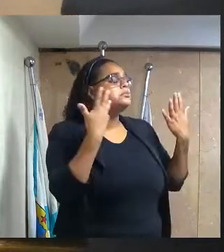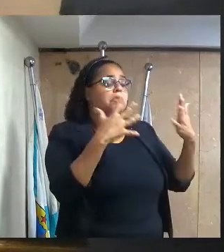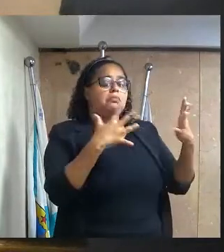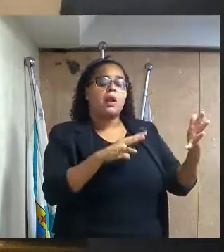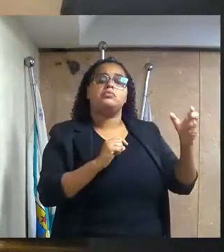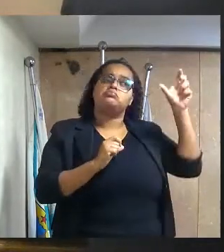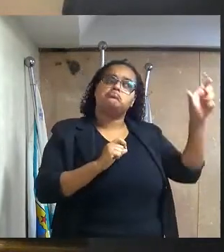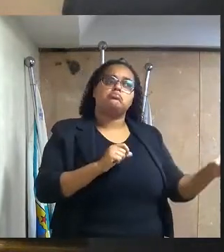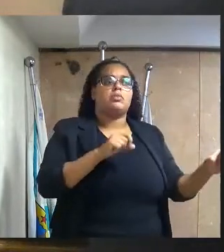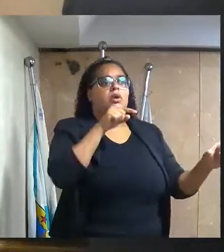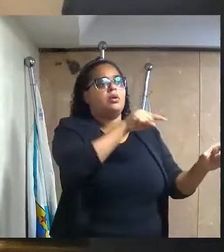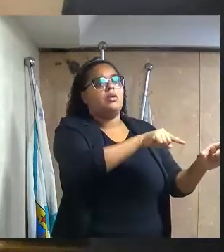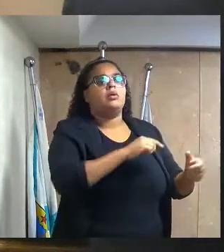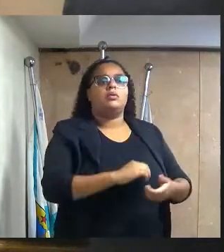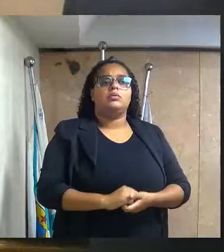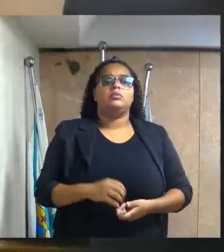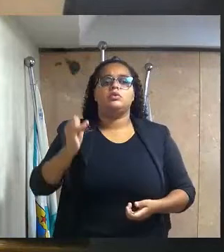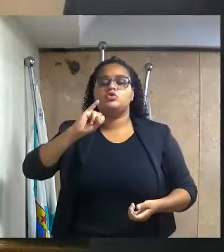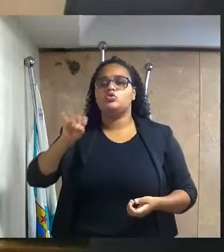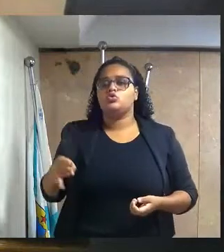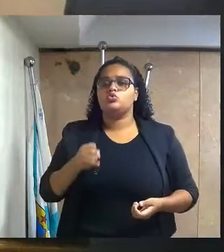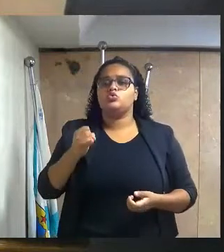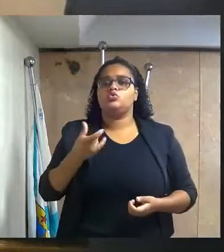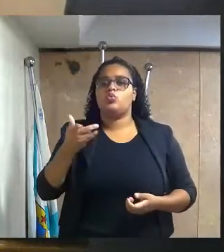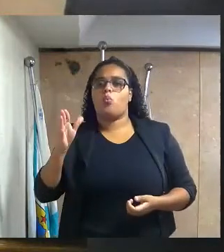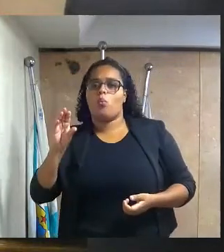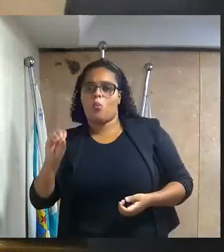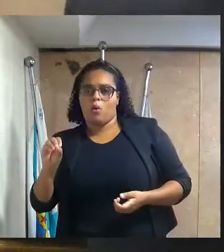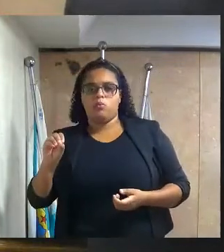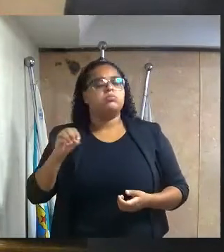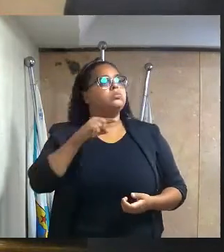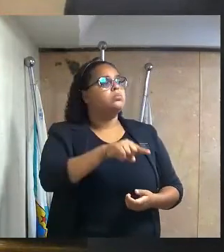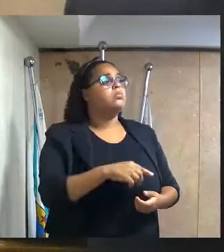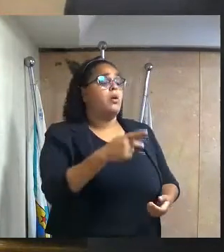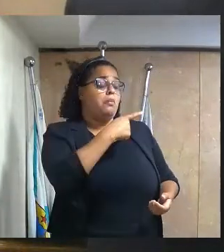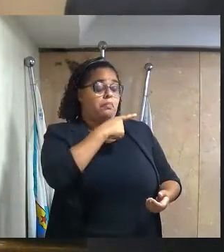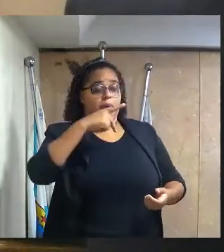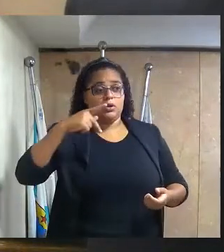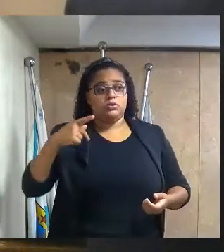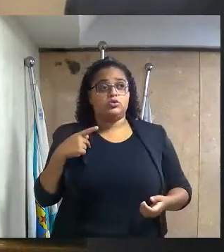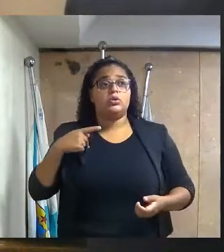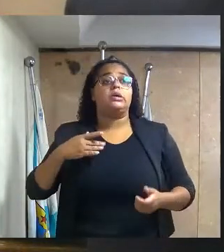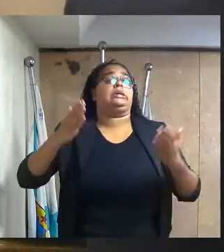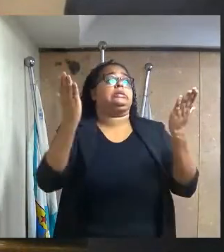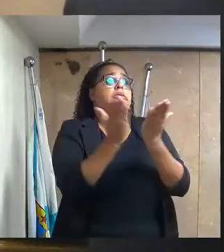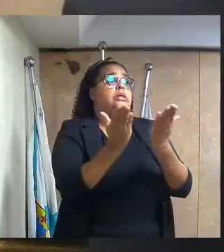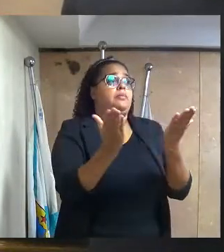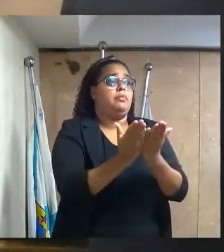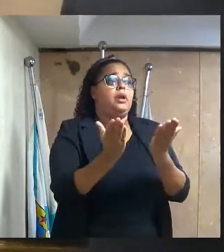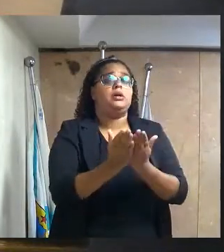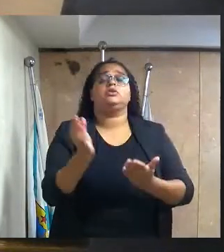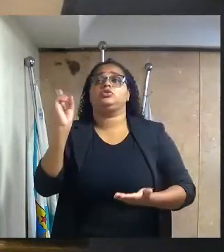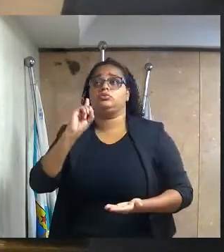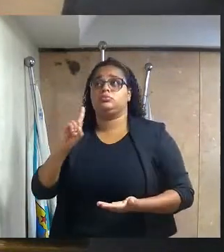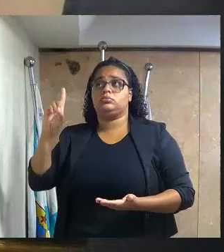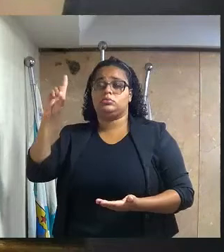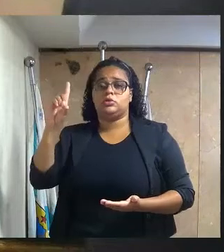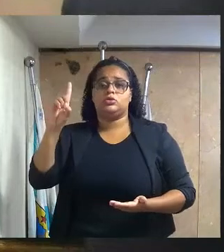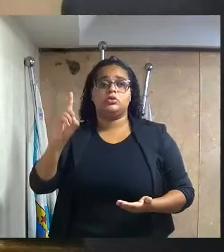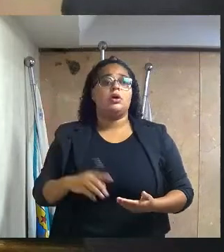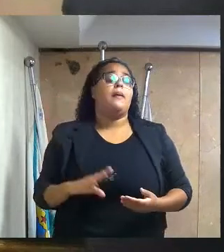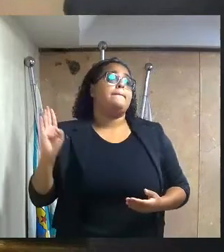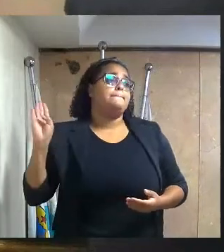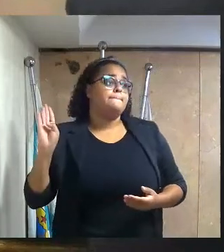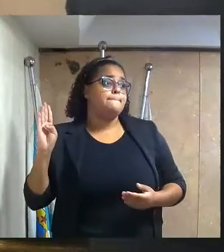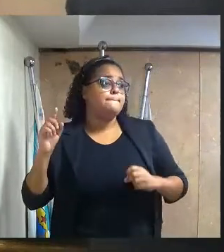aplausos, ao justíssimo senhor João Luiz de Souza Santos, pastor da Igreja Assembleia de Deus, Ministério de Maringá, Belfor